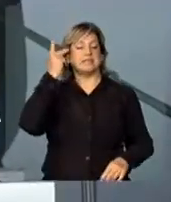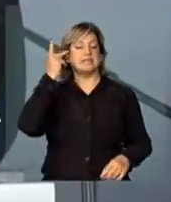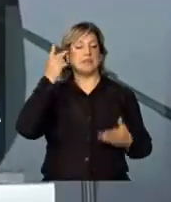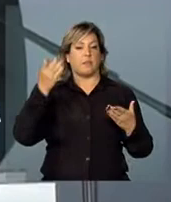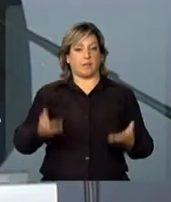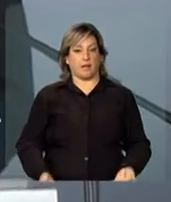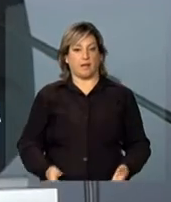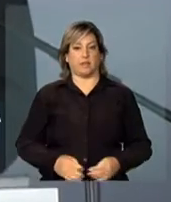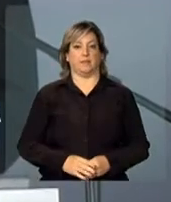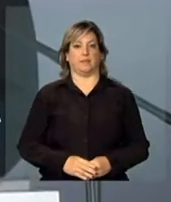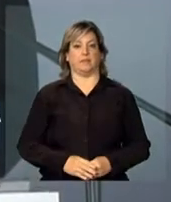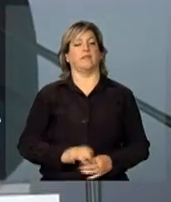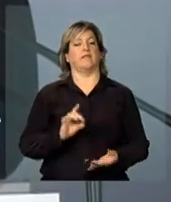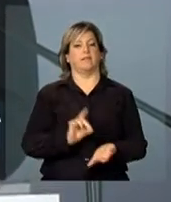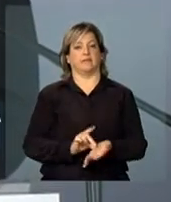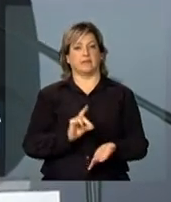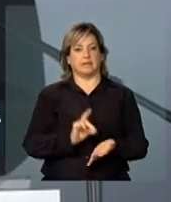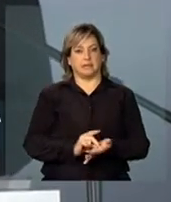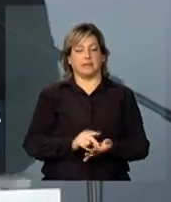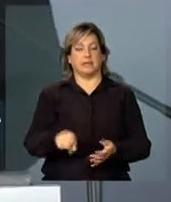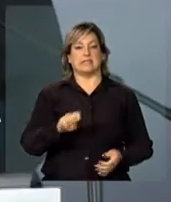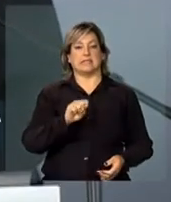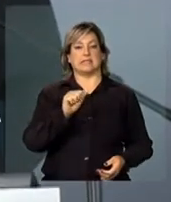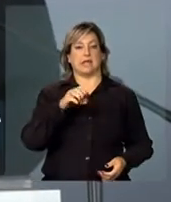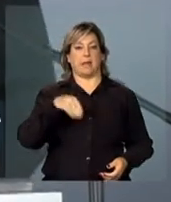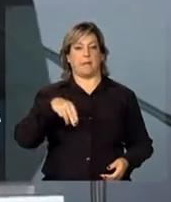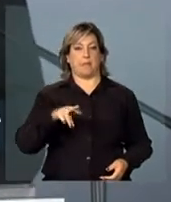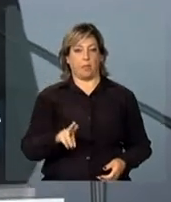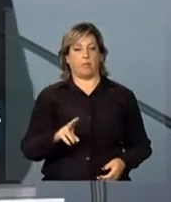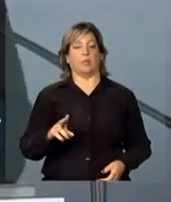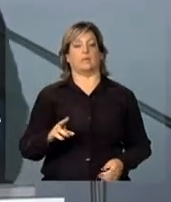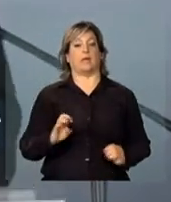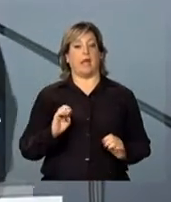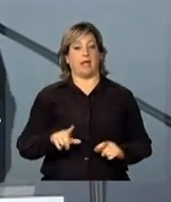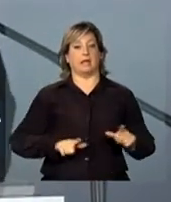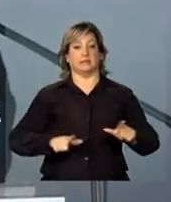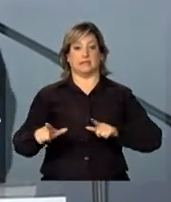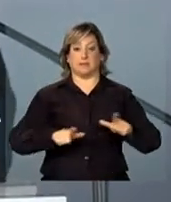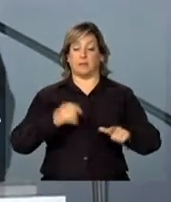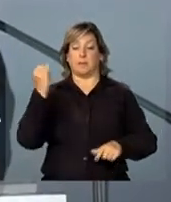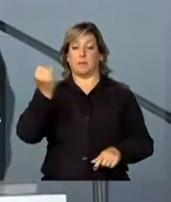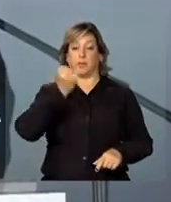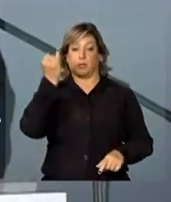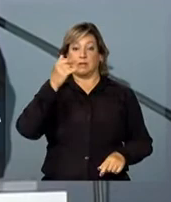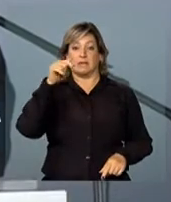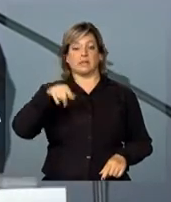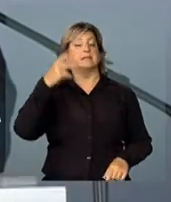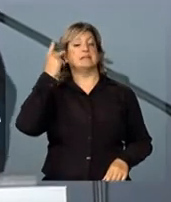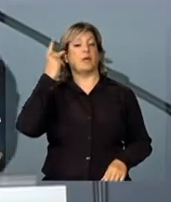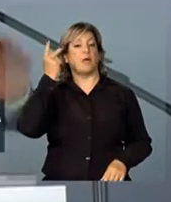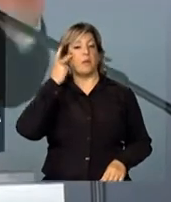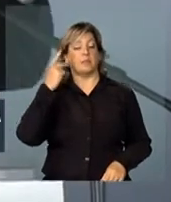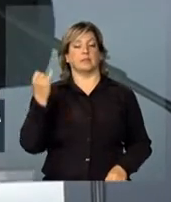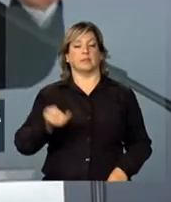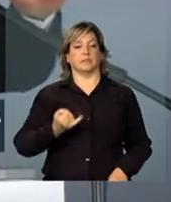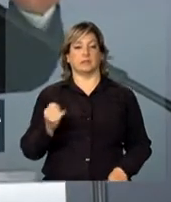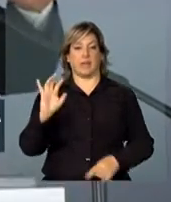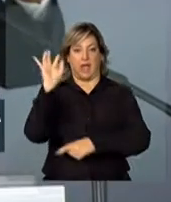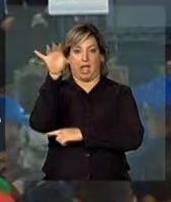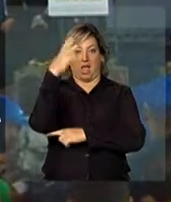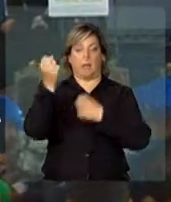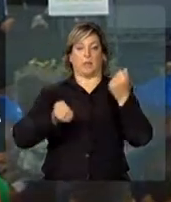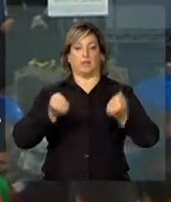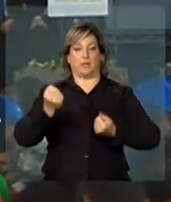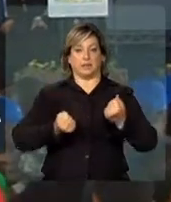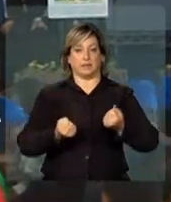É verdade que o SAMU já é um serviço importante aqui na cidade de São Paulo. É verdade que o SAMU